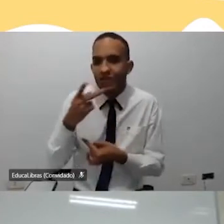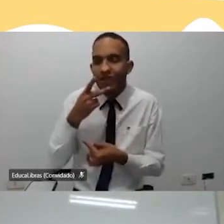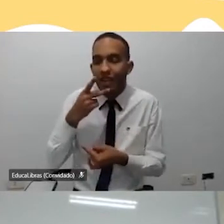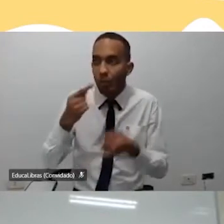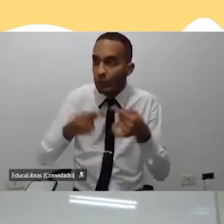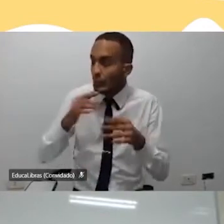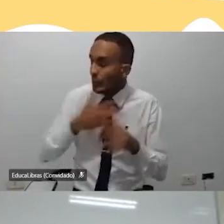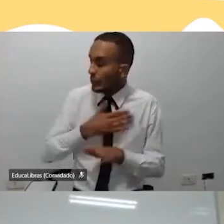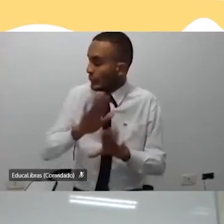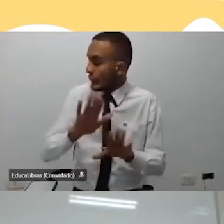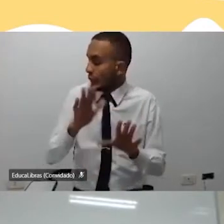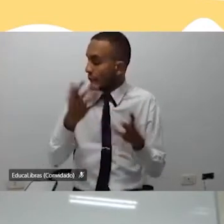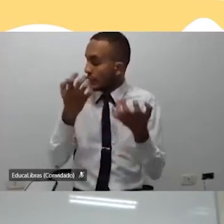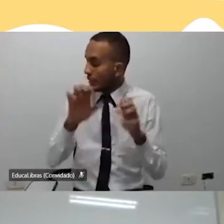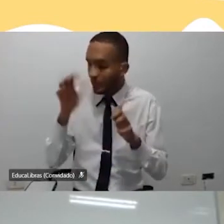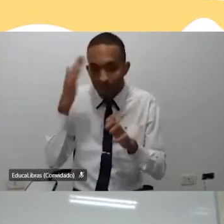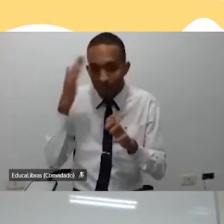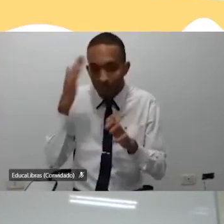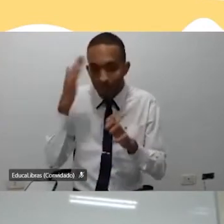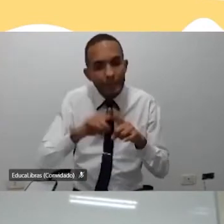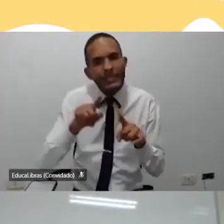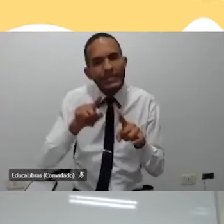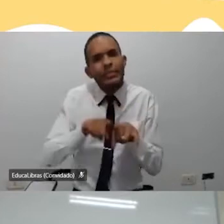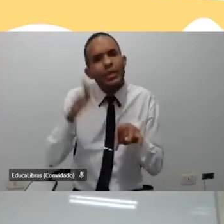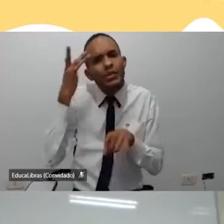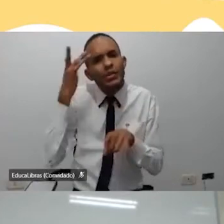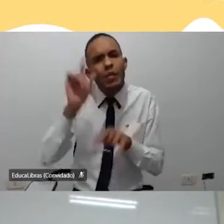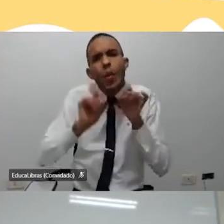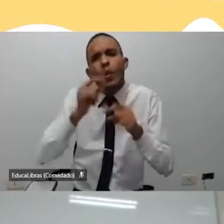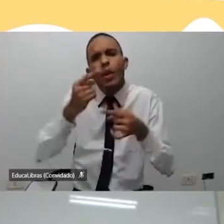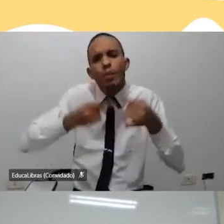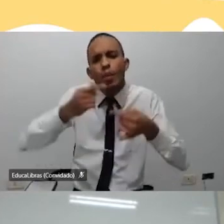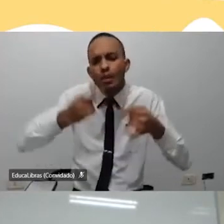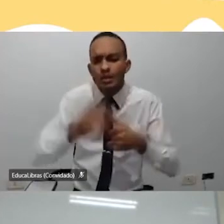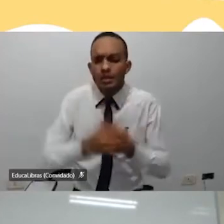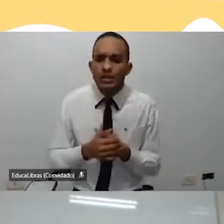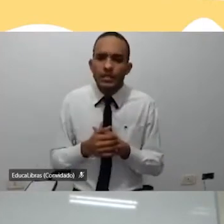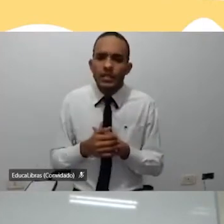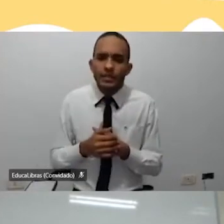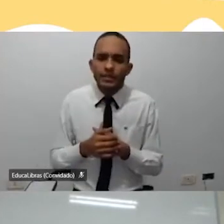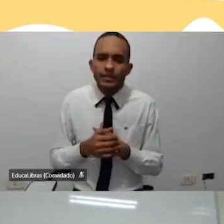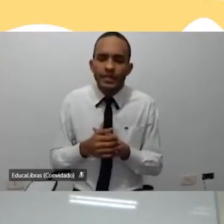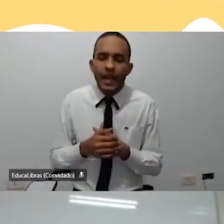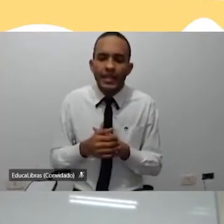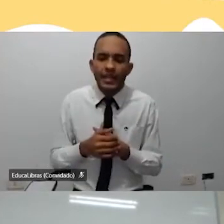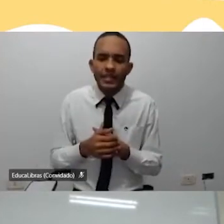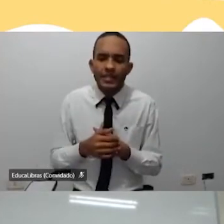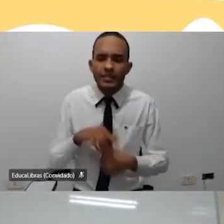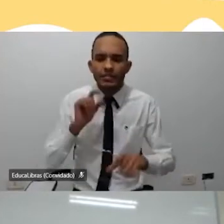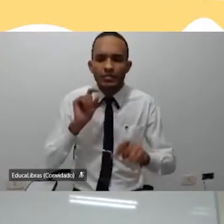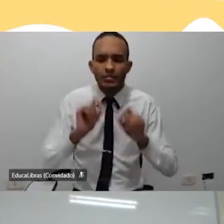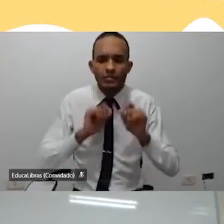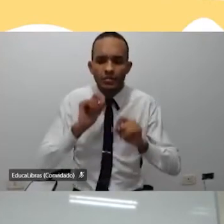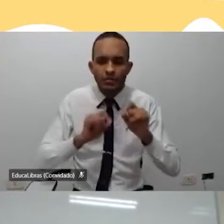política, não queria saber, mas eu também não entendi o que era política. E aí quando eu aprendi o que era política,